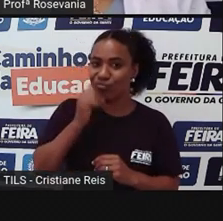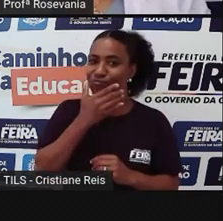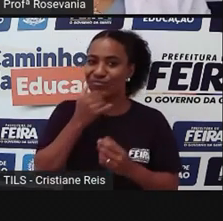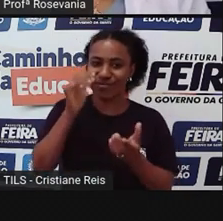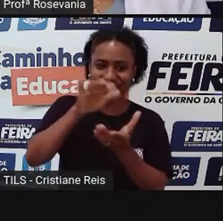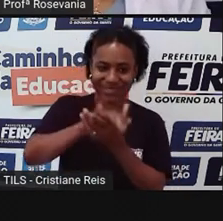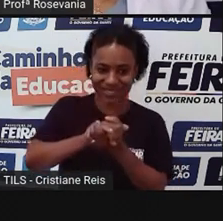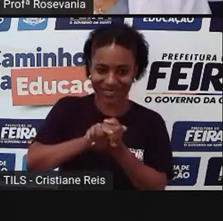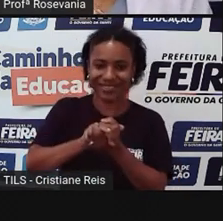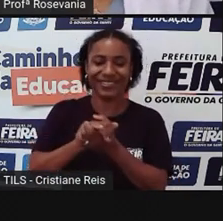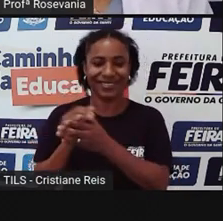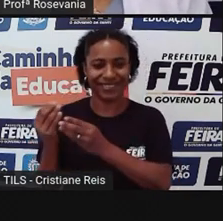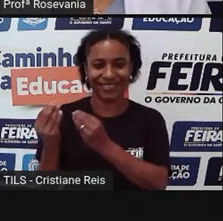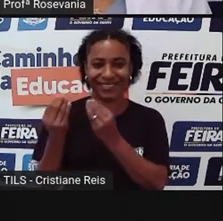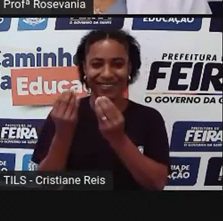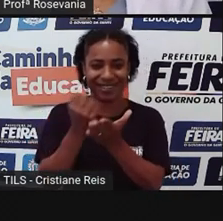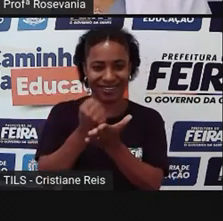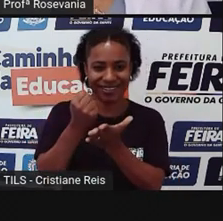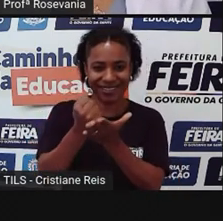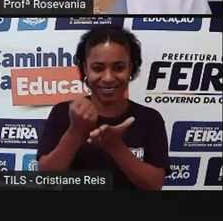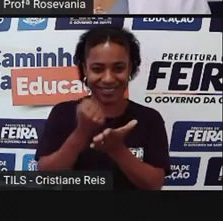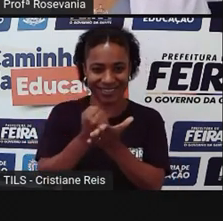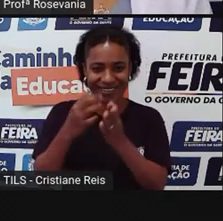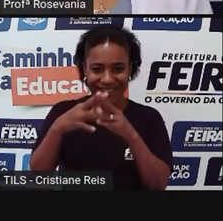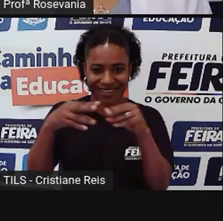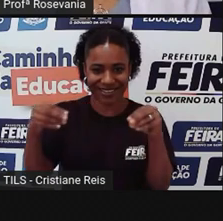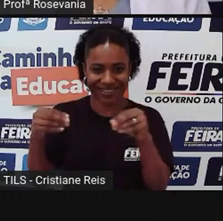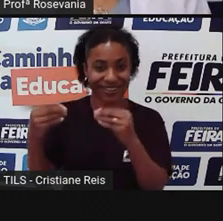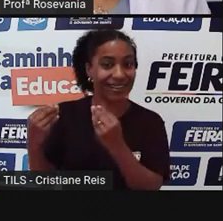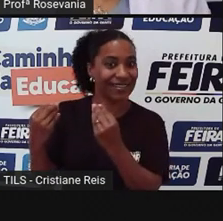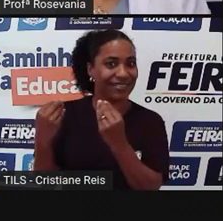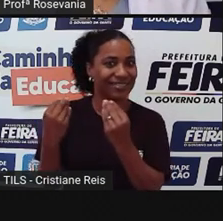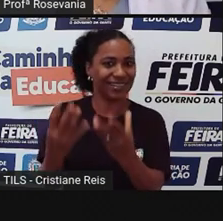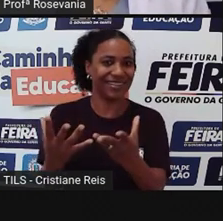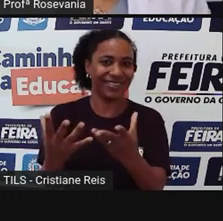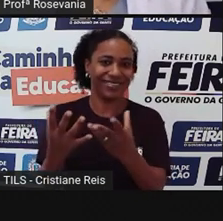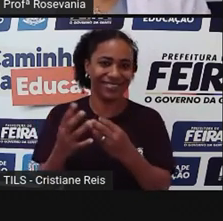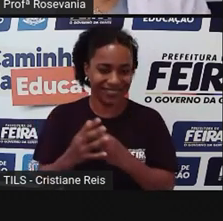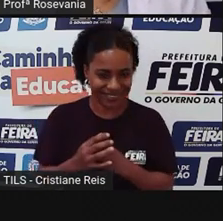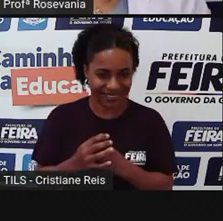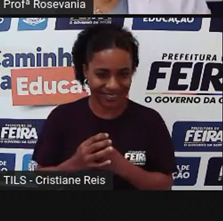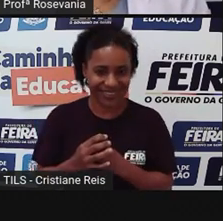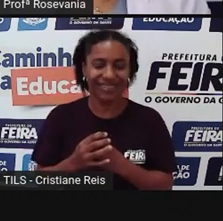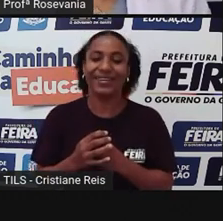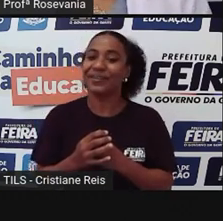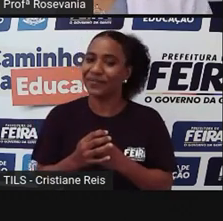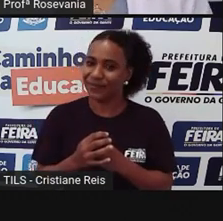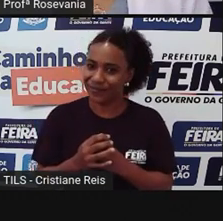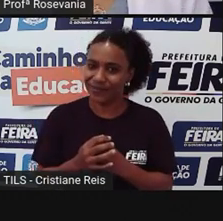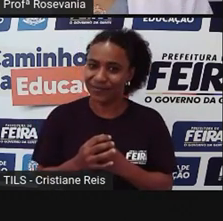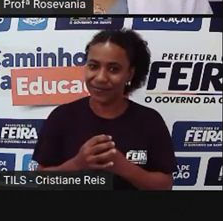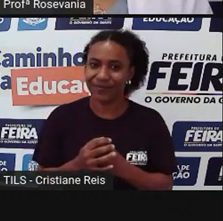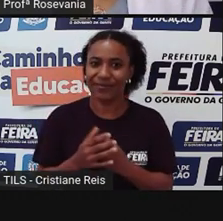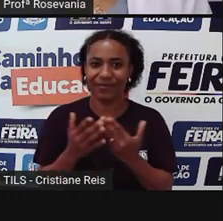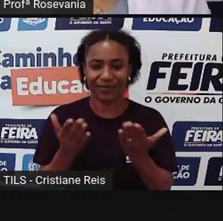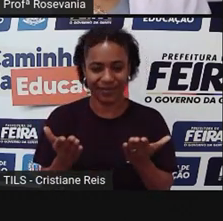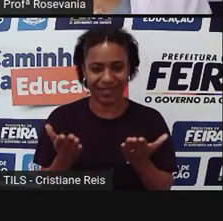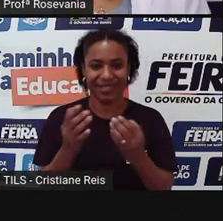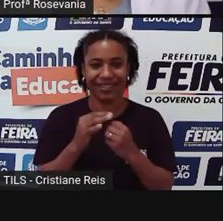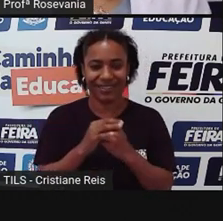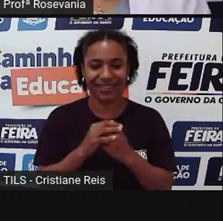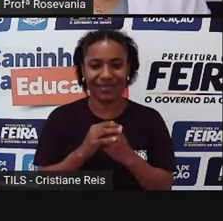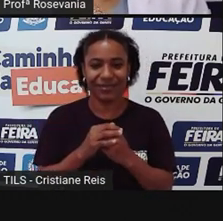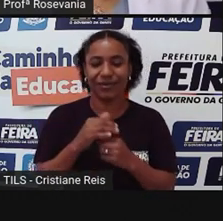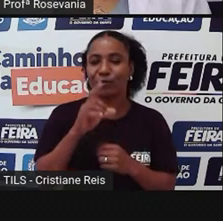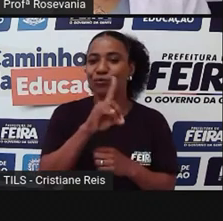família, né, de Domingos da Rosa de Araújo e Ana Brandão. Com a instalação do governo municipal, no caso, foi em